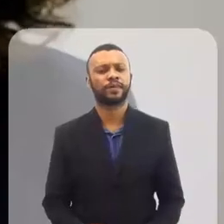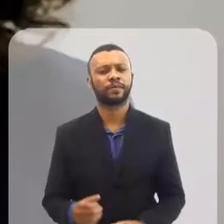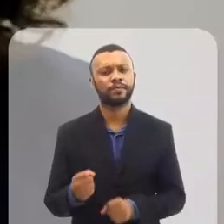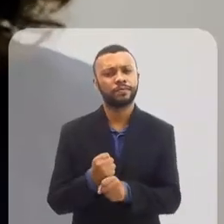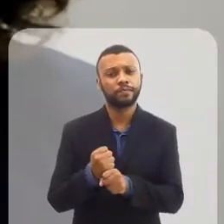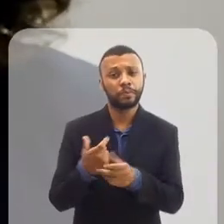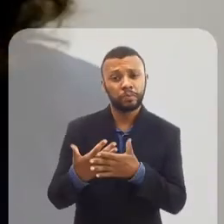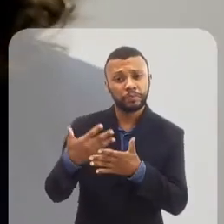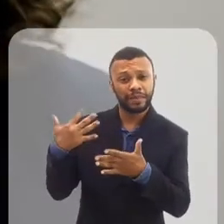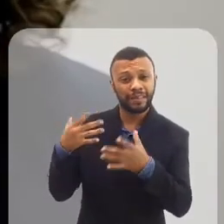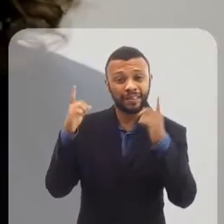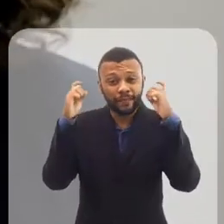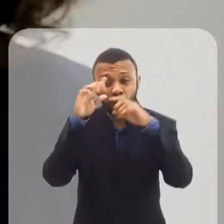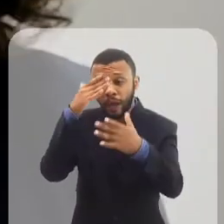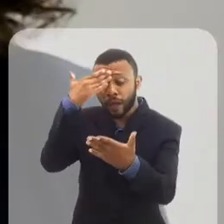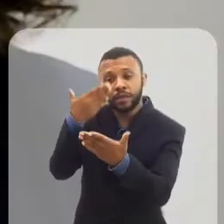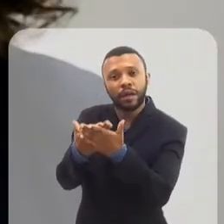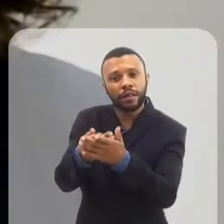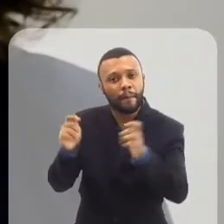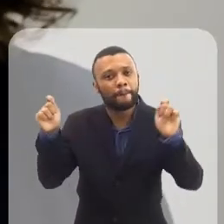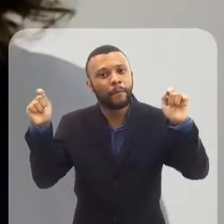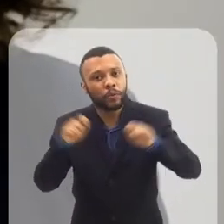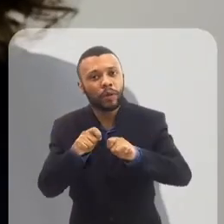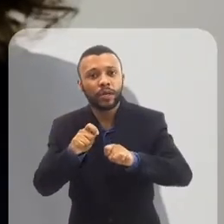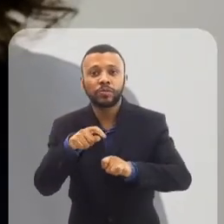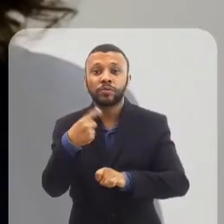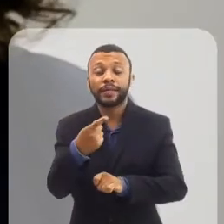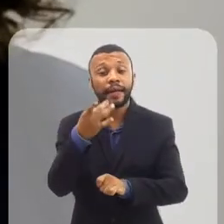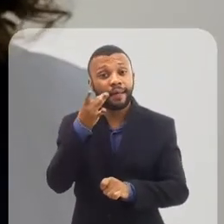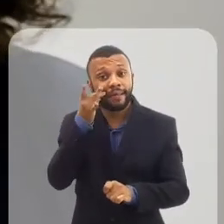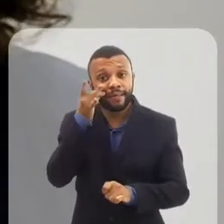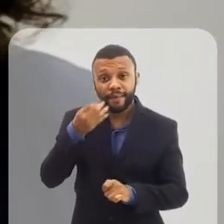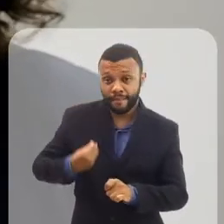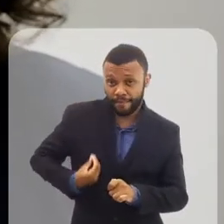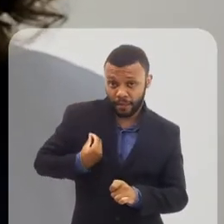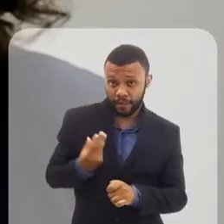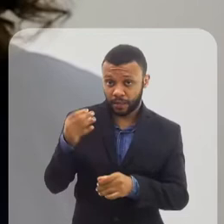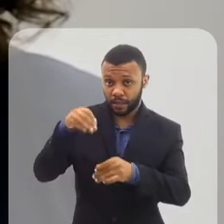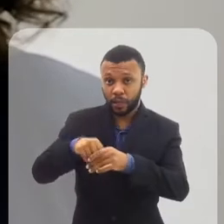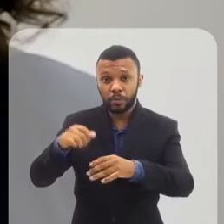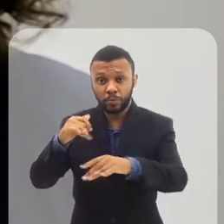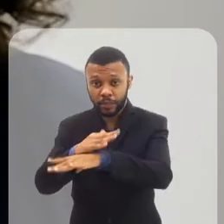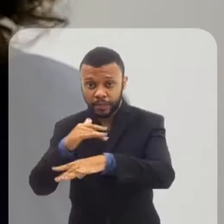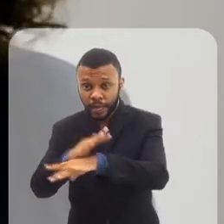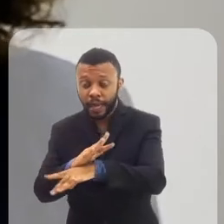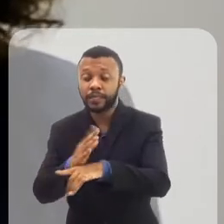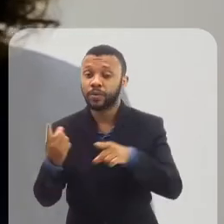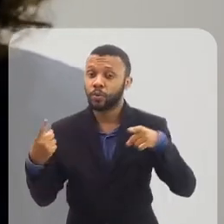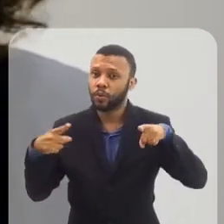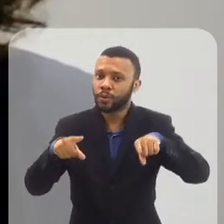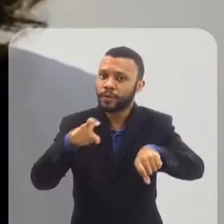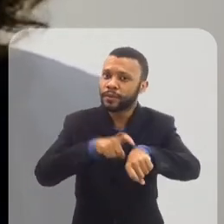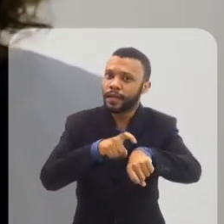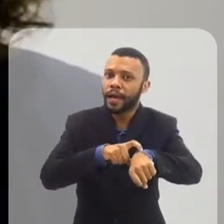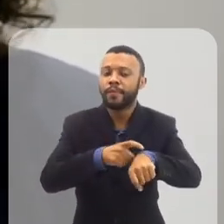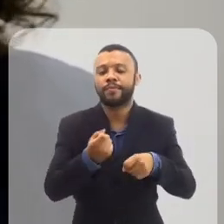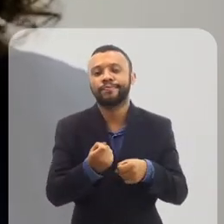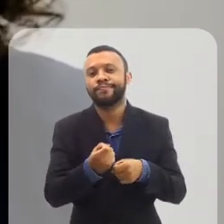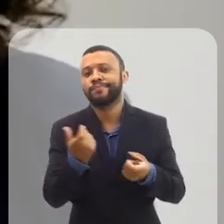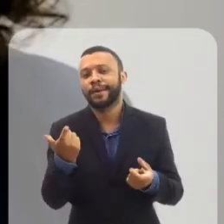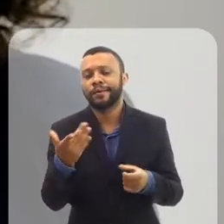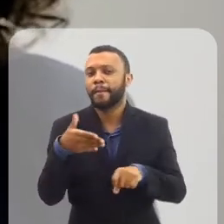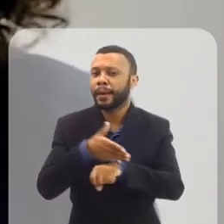Há alguns anos era muito difícil acreditar na possibilidade de estarmos fisicamente em uma cidade e ao mesmo tempo